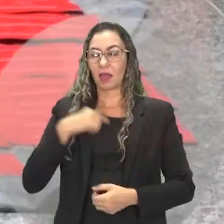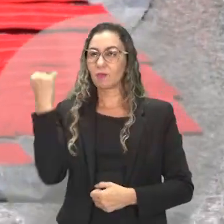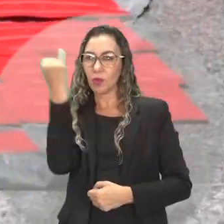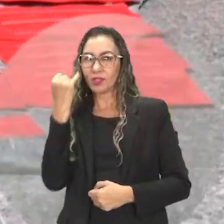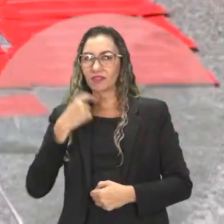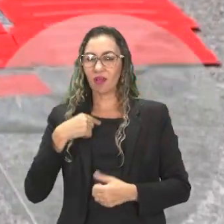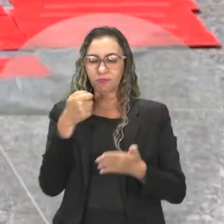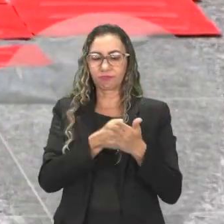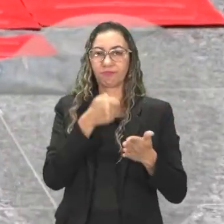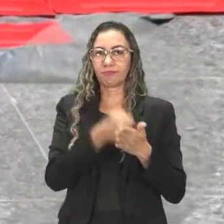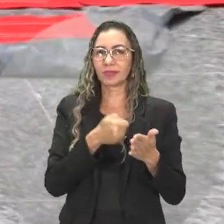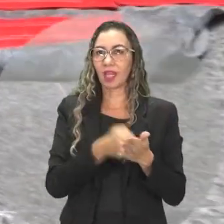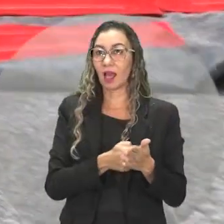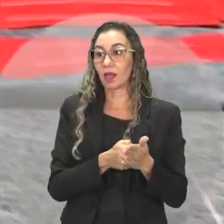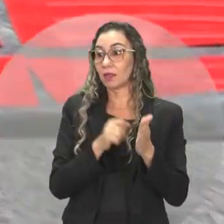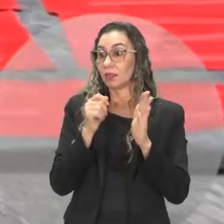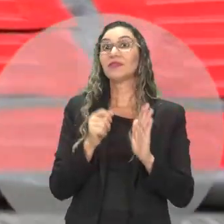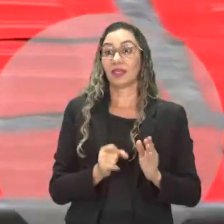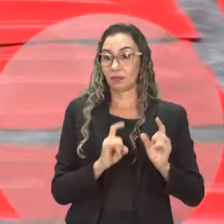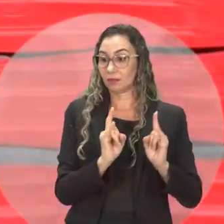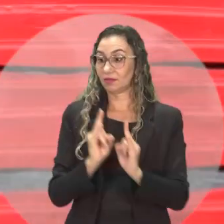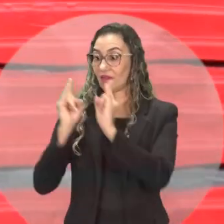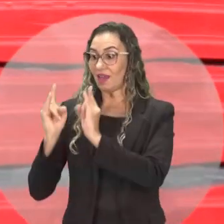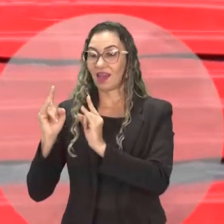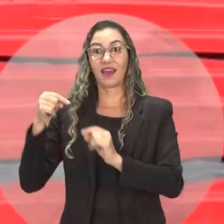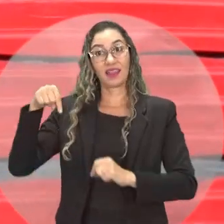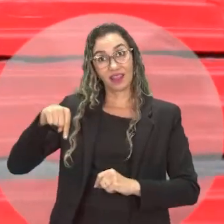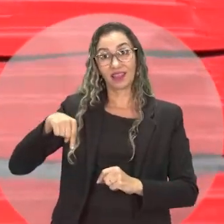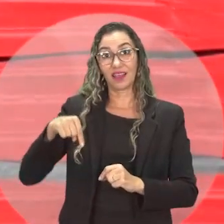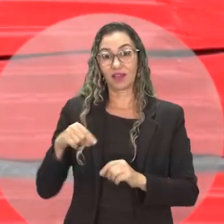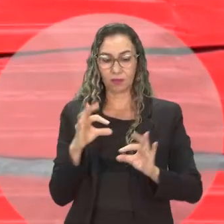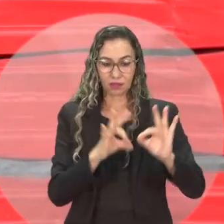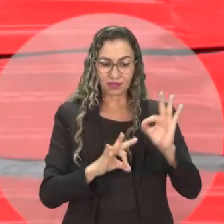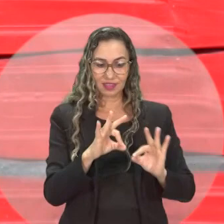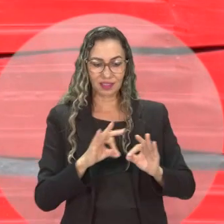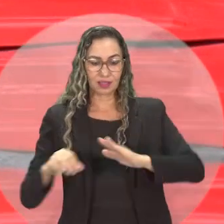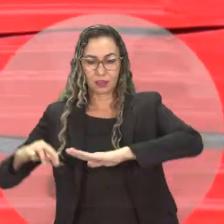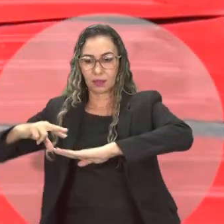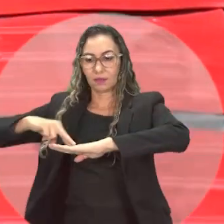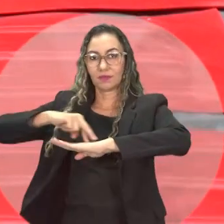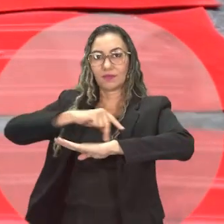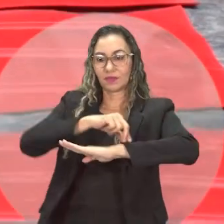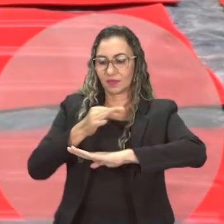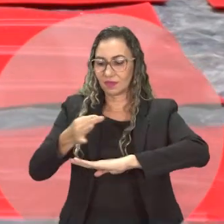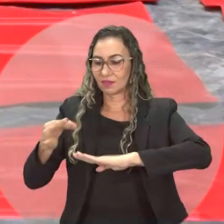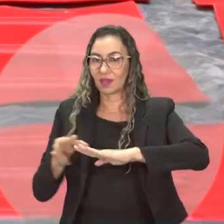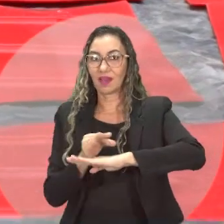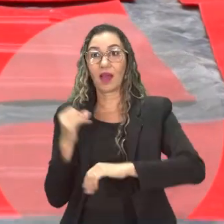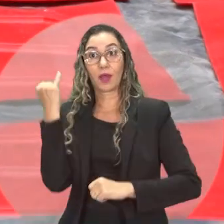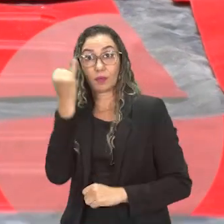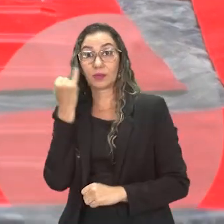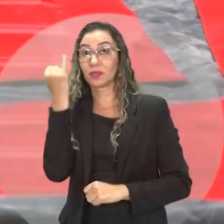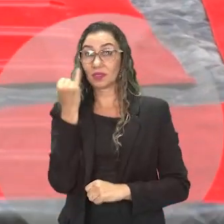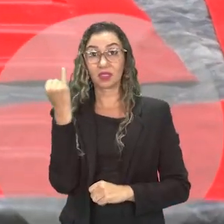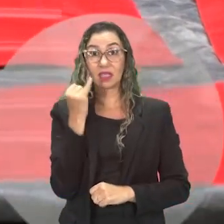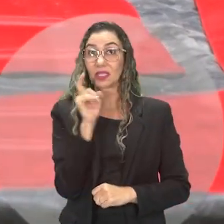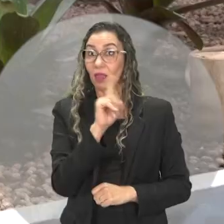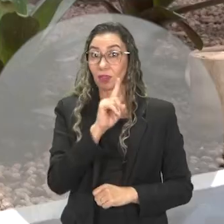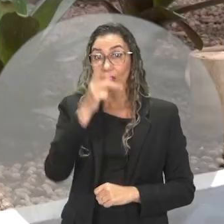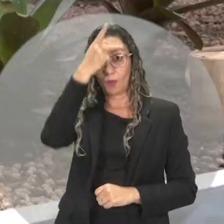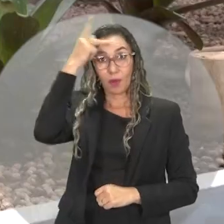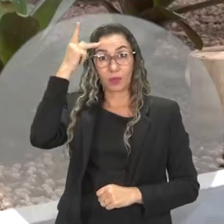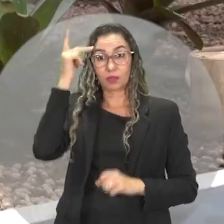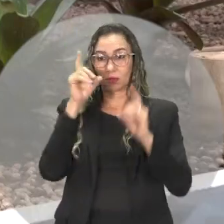ali ao lado, eles estão arrumando o piso tátil. A importância de adaptações não só para a pessoa com deficiência física, como para todos os tipos de